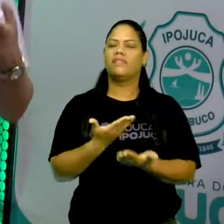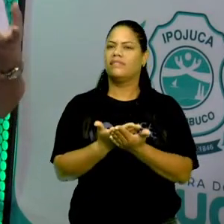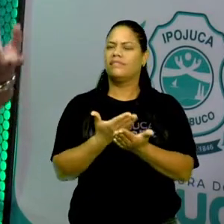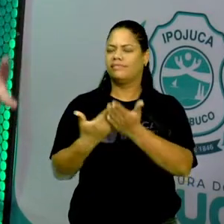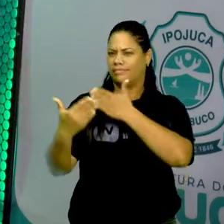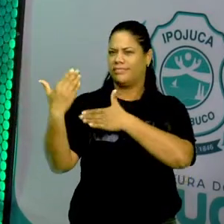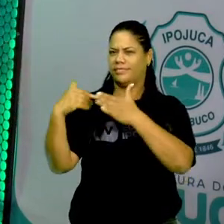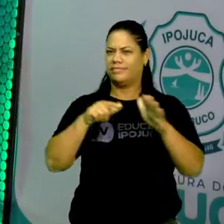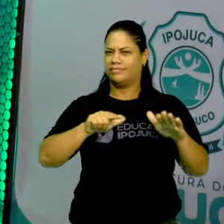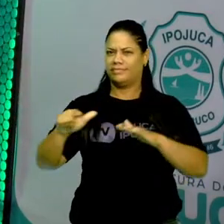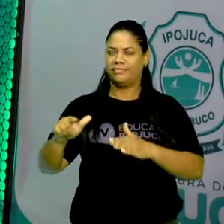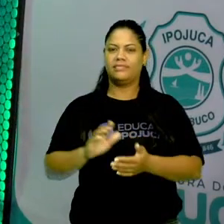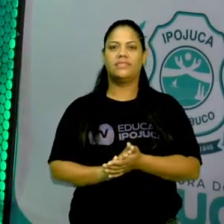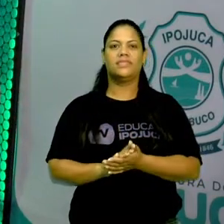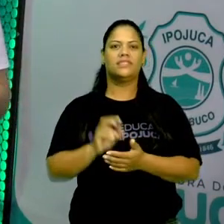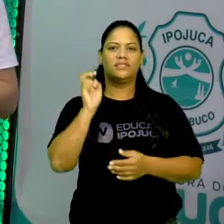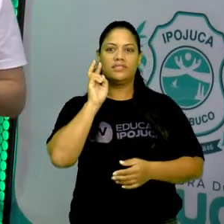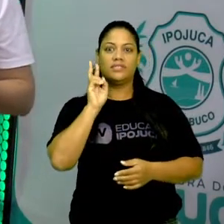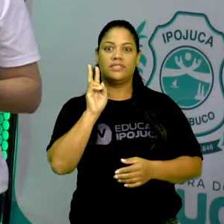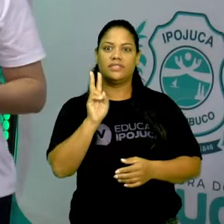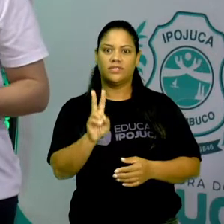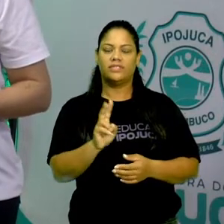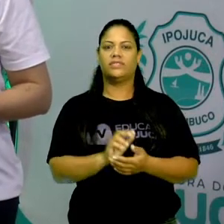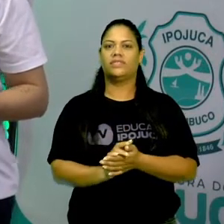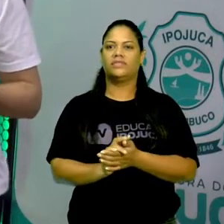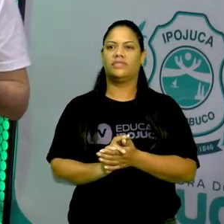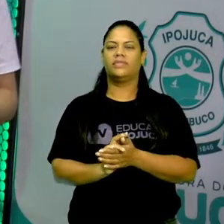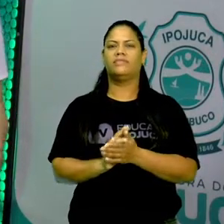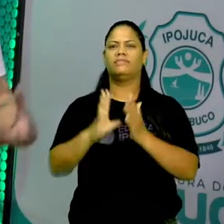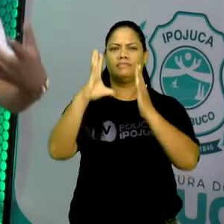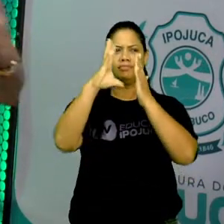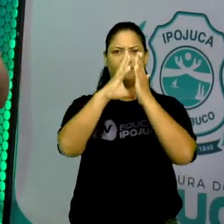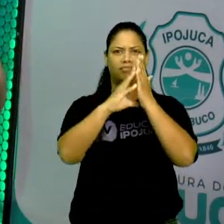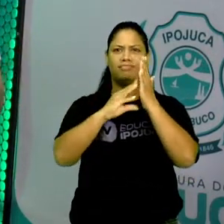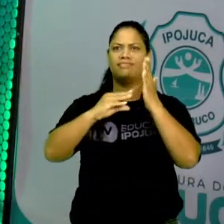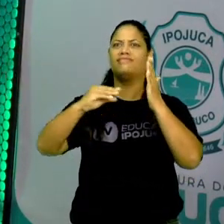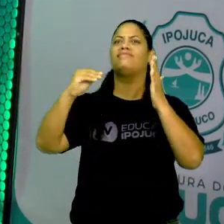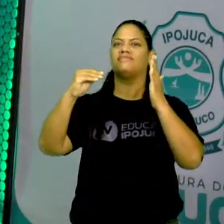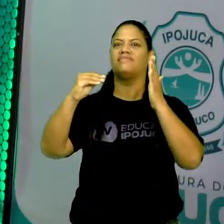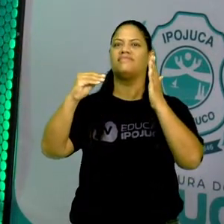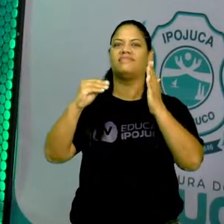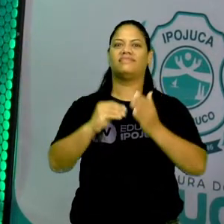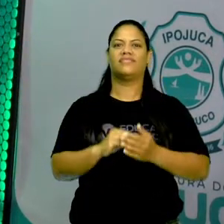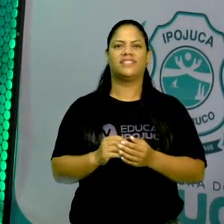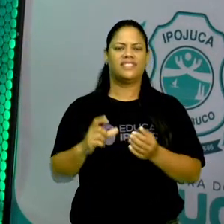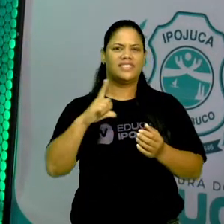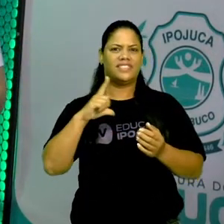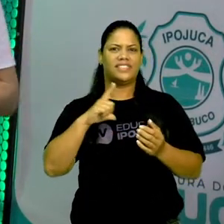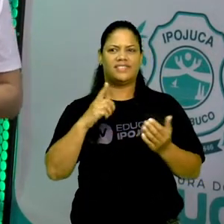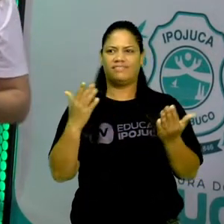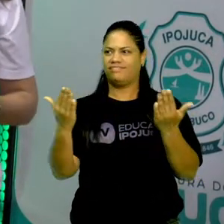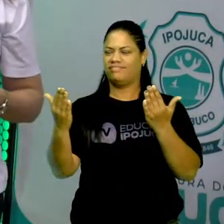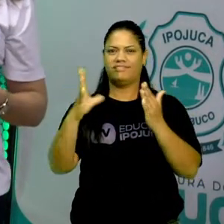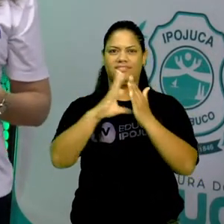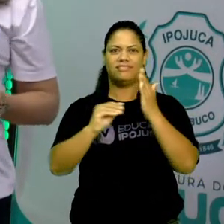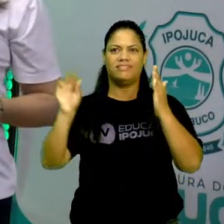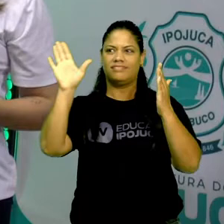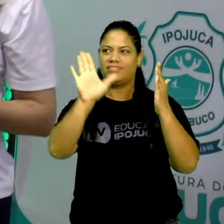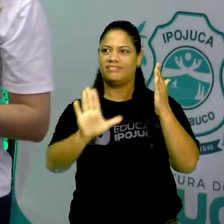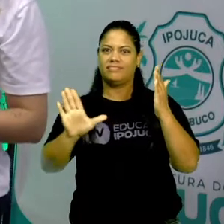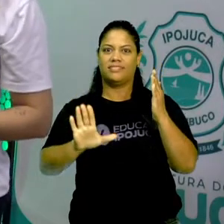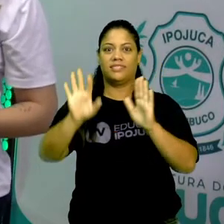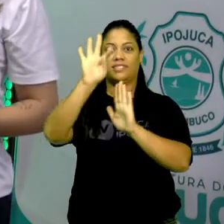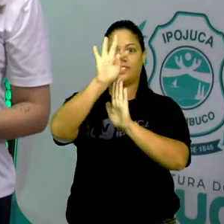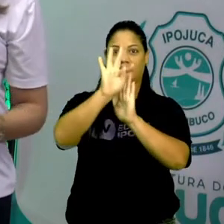passada, nós identificamos a ocorrência da intertextualidade, ou seja, a relação que há entre os